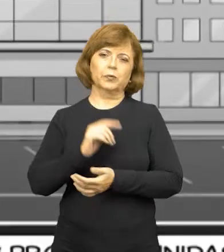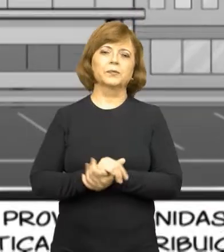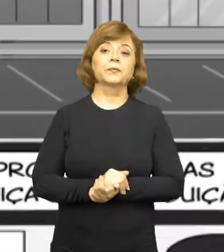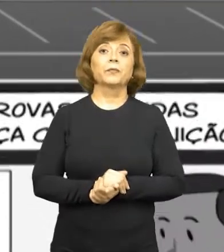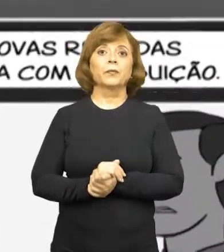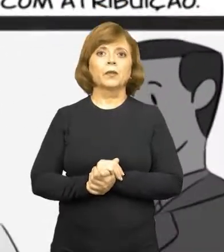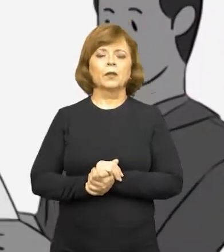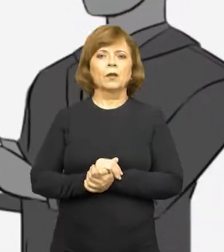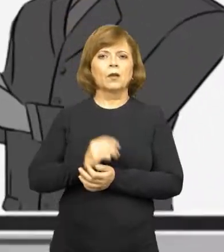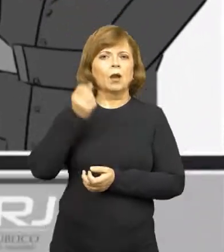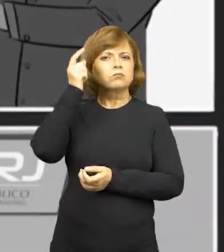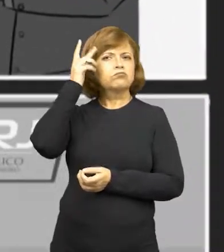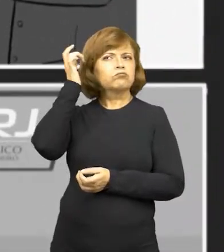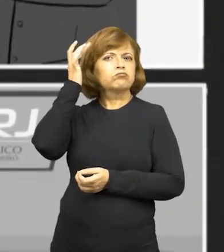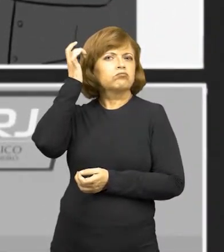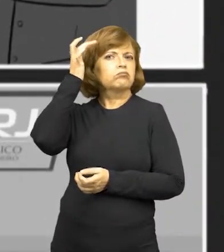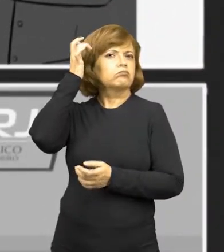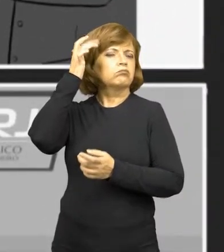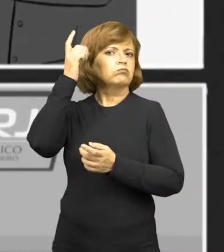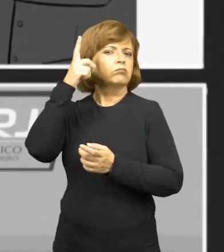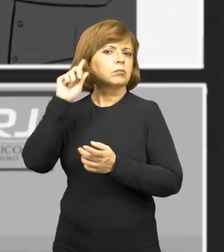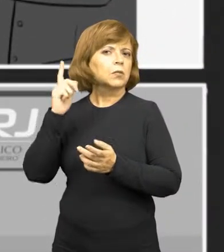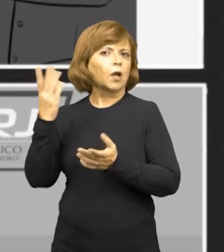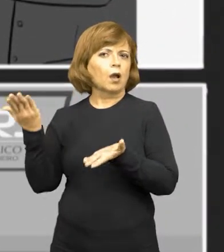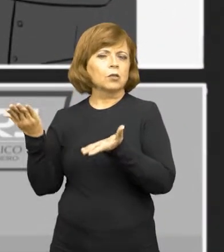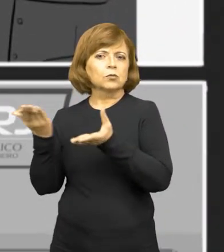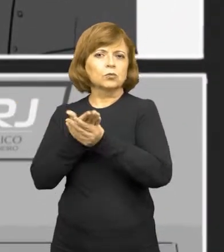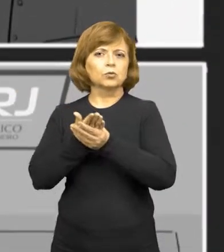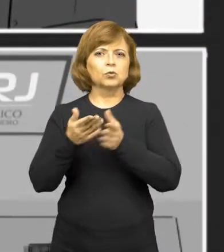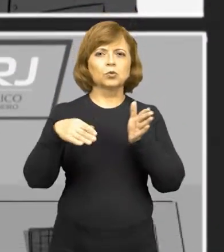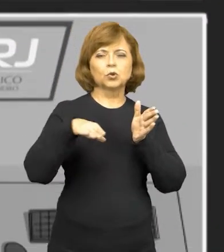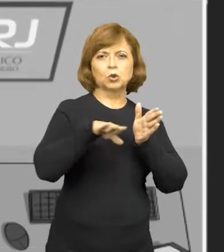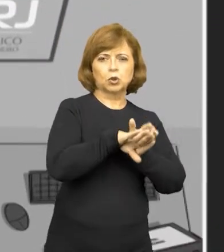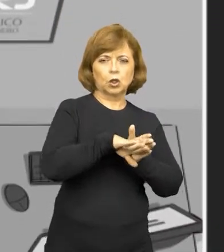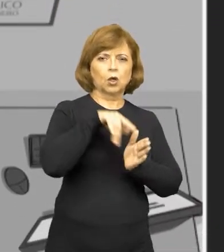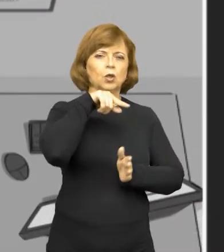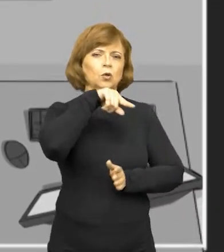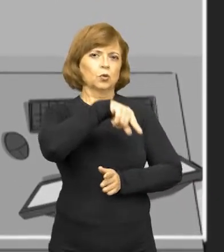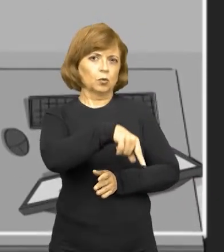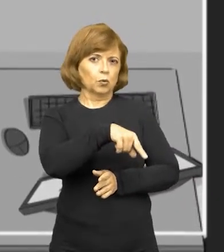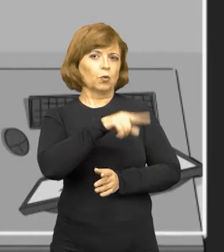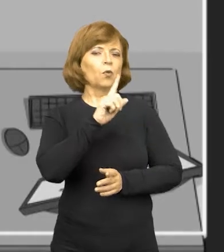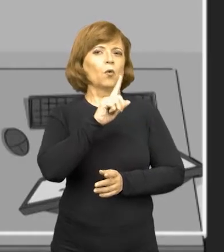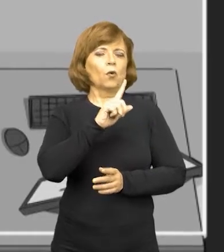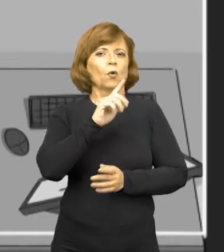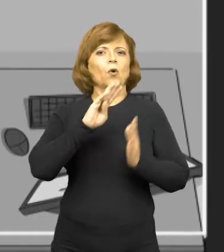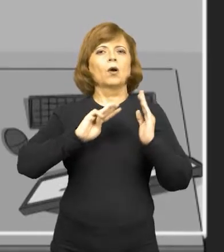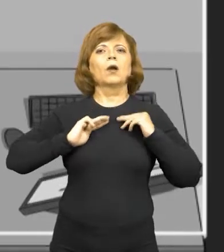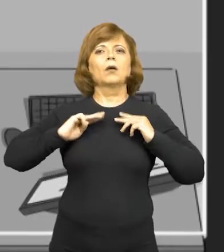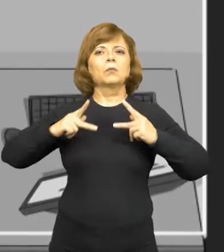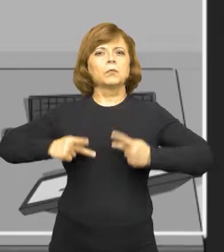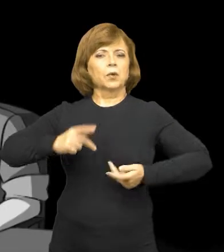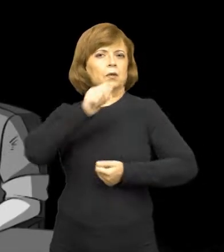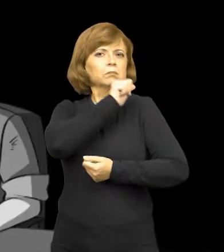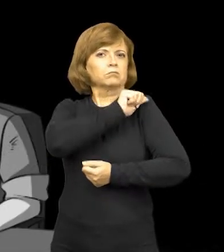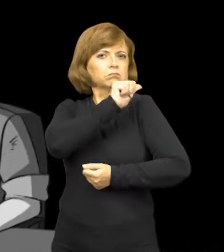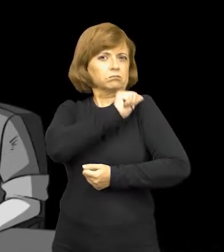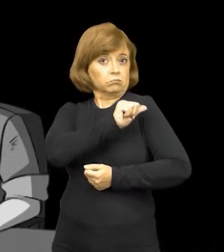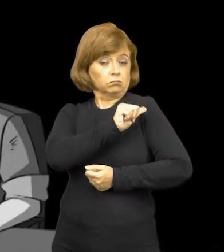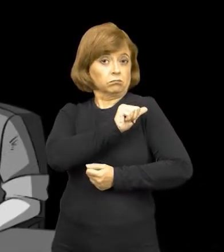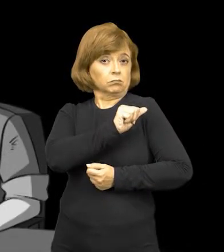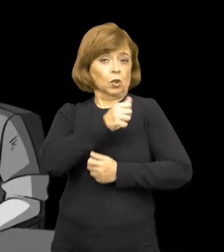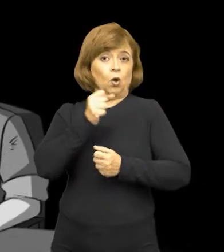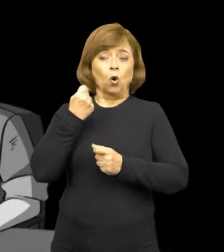Dias depois, o inquérito policial chegou ao MPRJ com todas as provas reunidas sobre o caso. Um